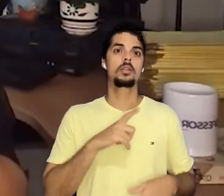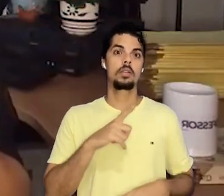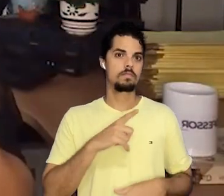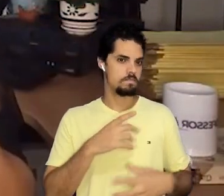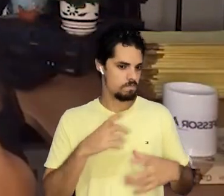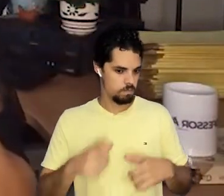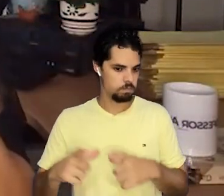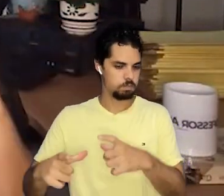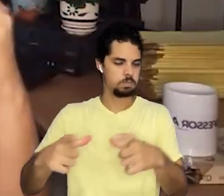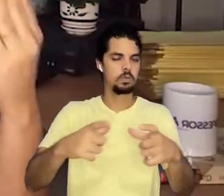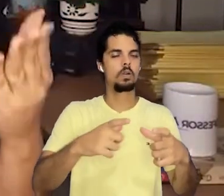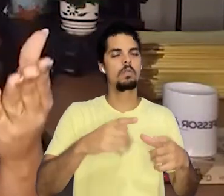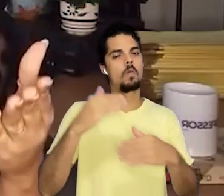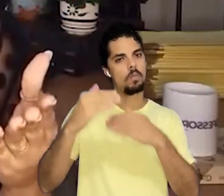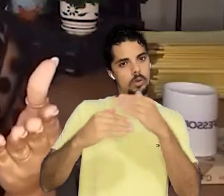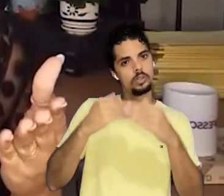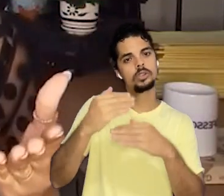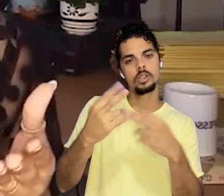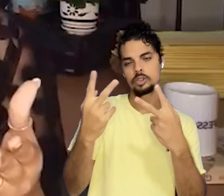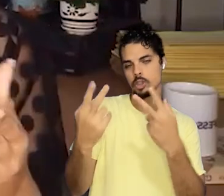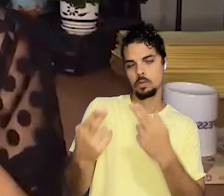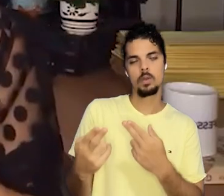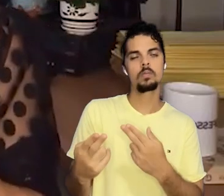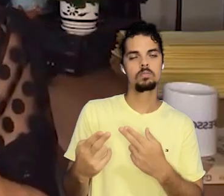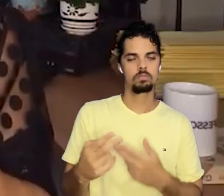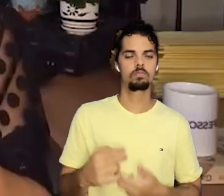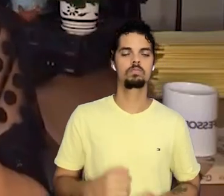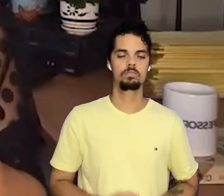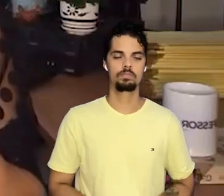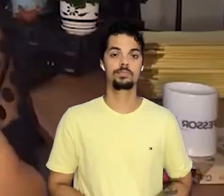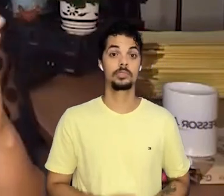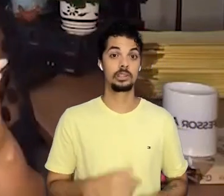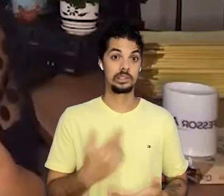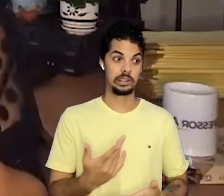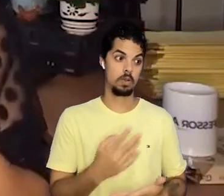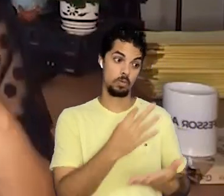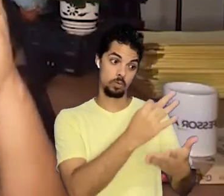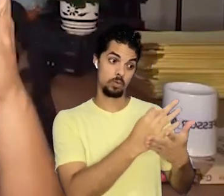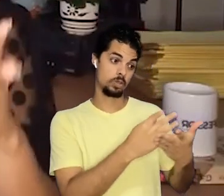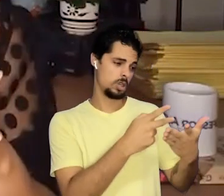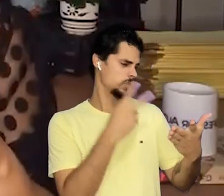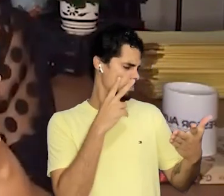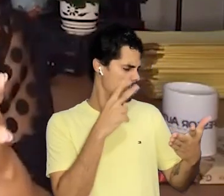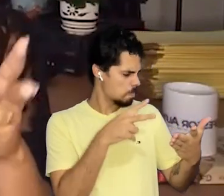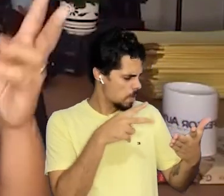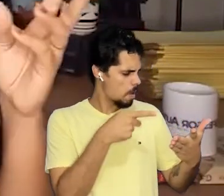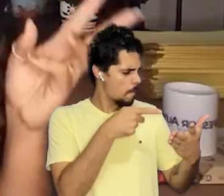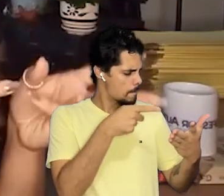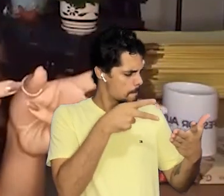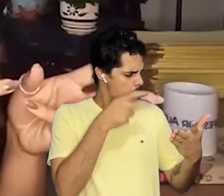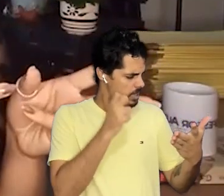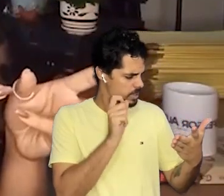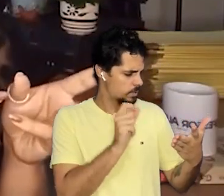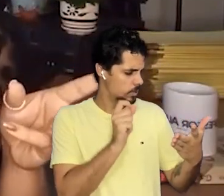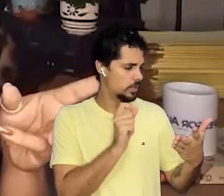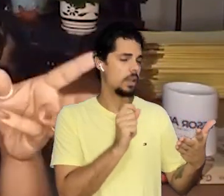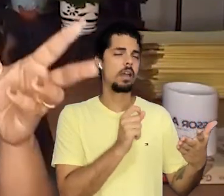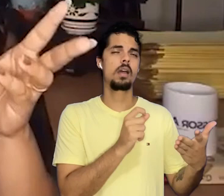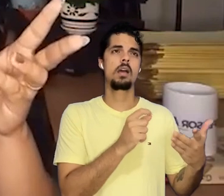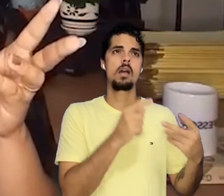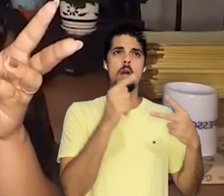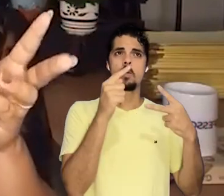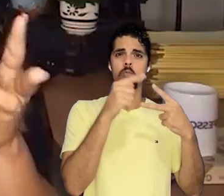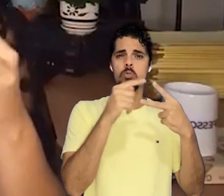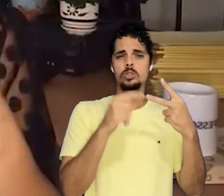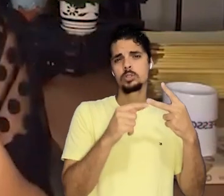uma das coisas que eu vejo que é possível trabalhar tanto no ensino fundamental quanto no ensino médio